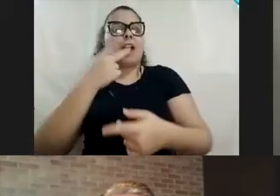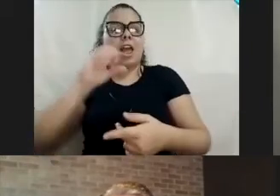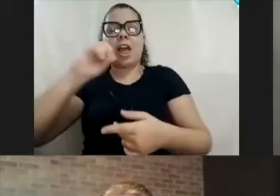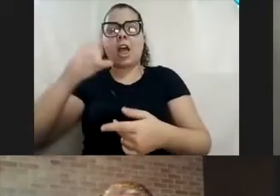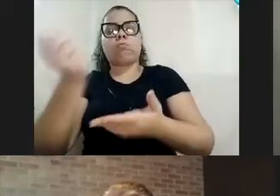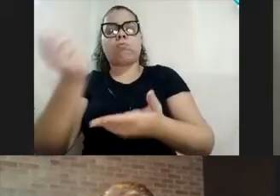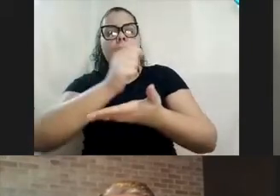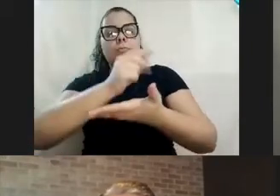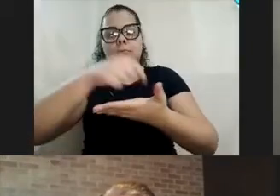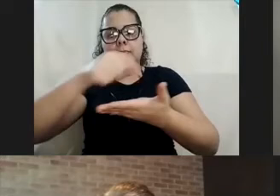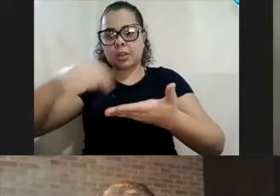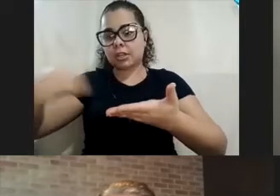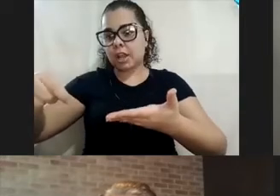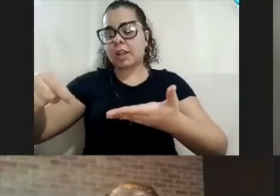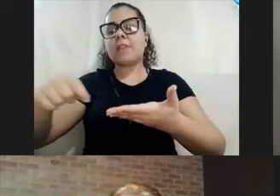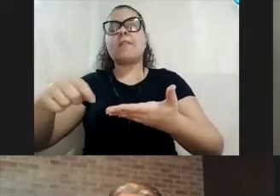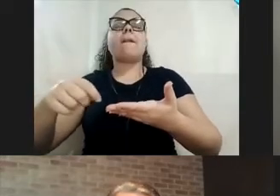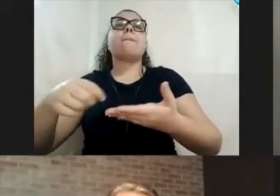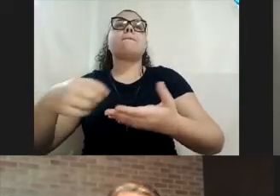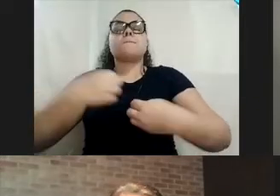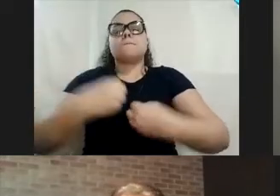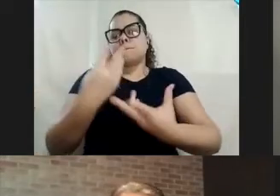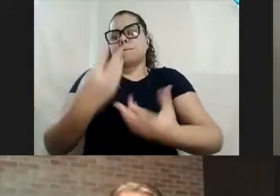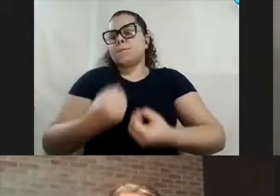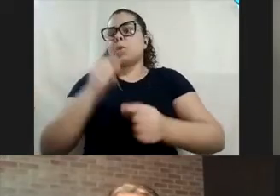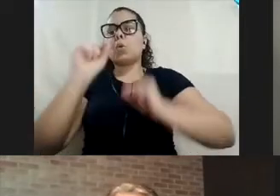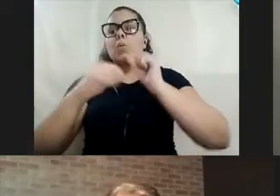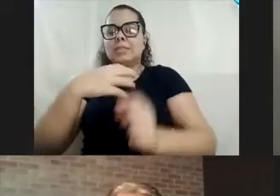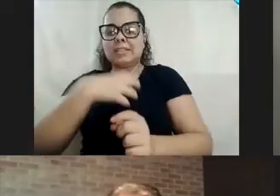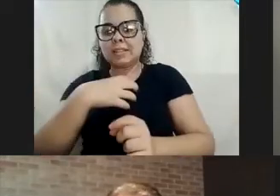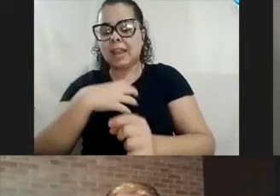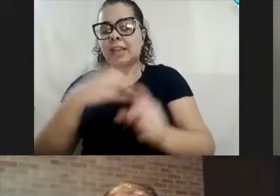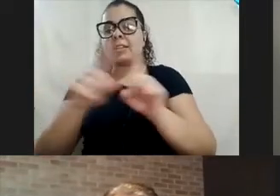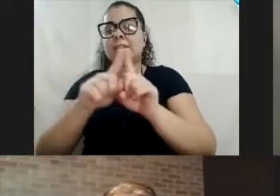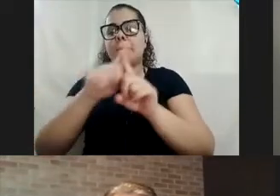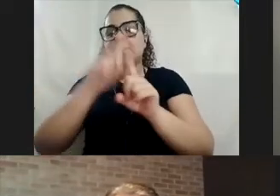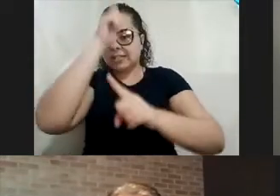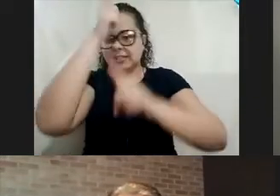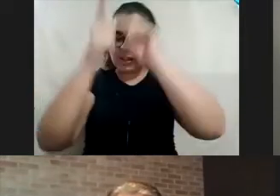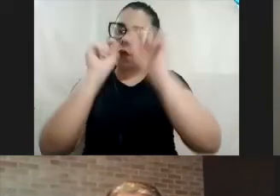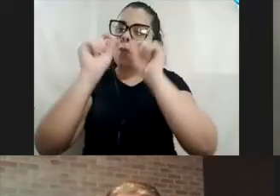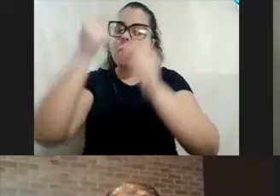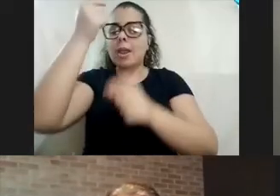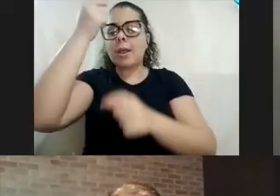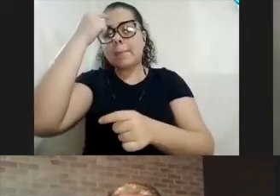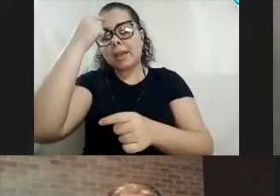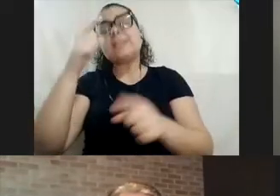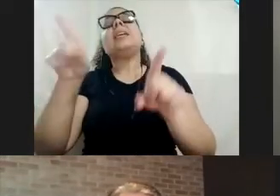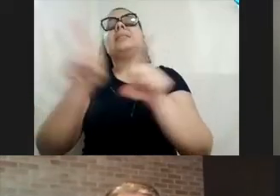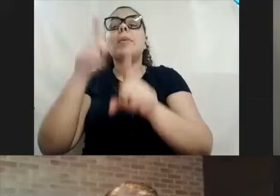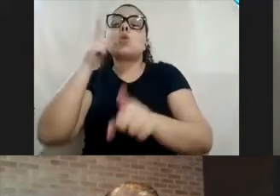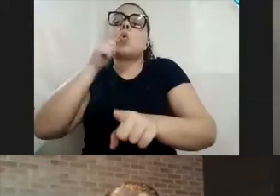passando o que sente, o que pensa, como entender todas as mensagens.